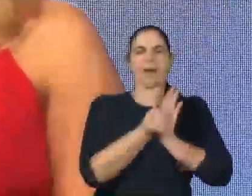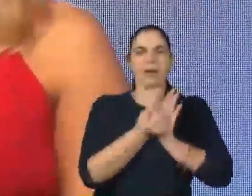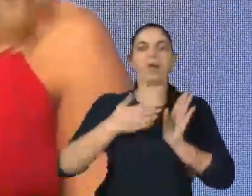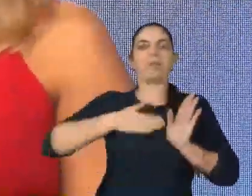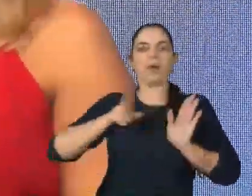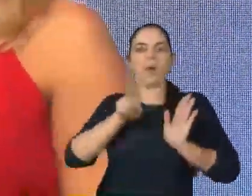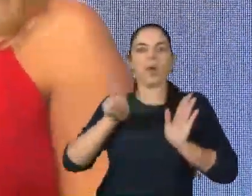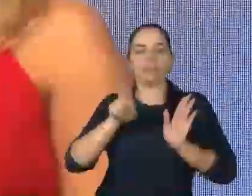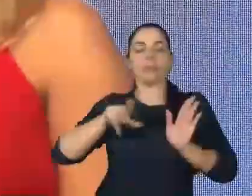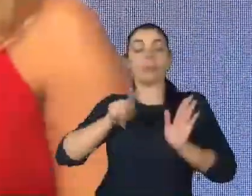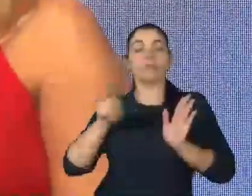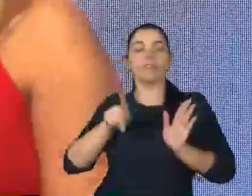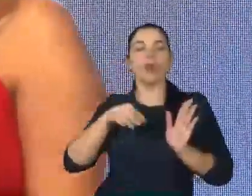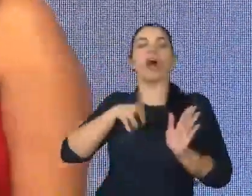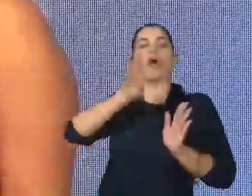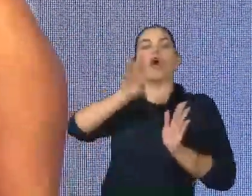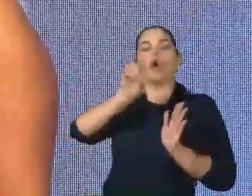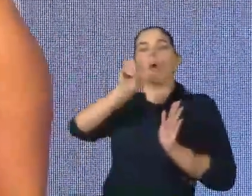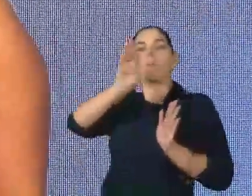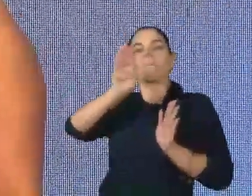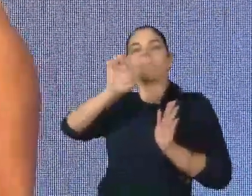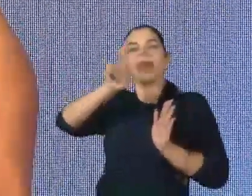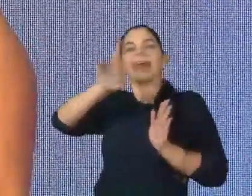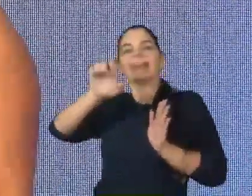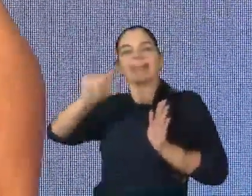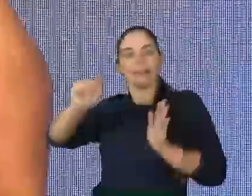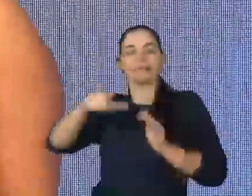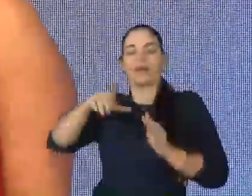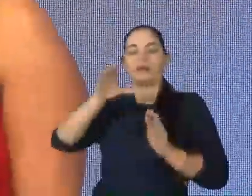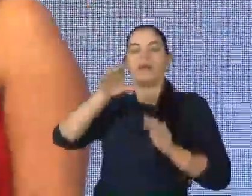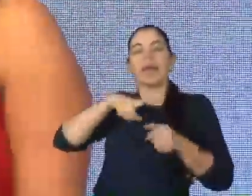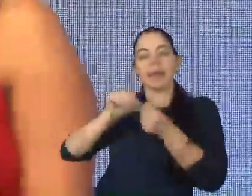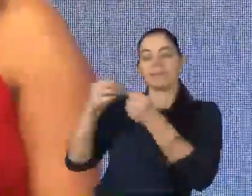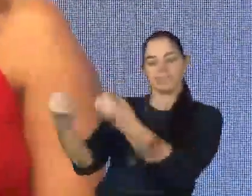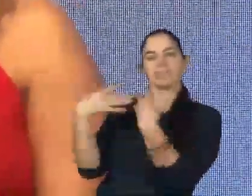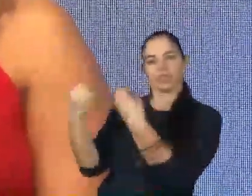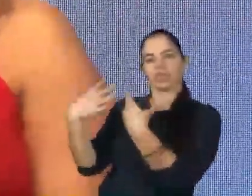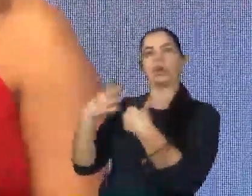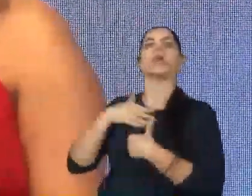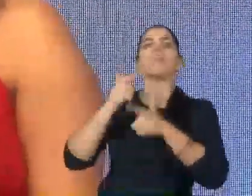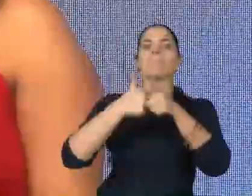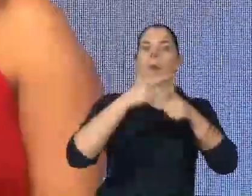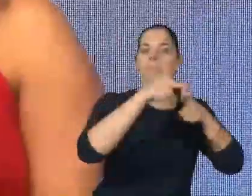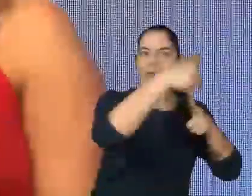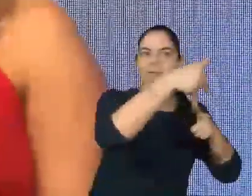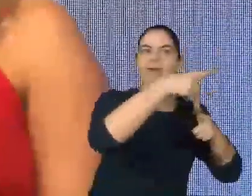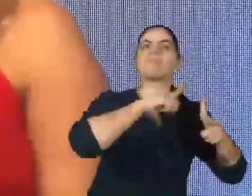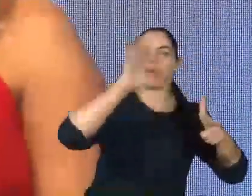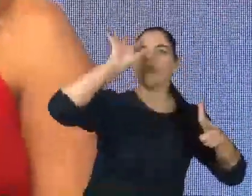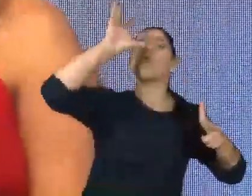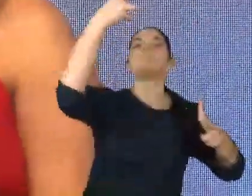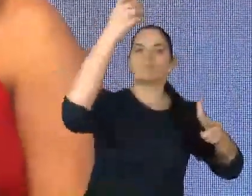chamada Roberta Castaldoni. Ela me ensinou que problemas têm solução. E que a